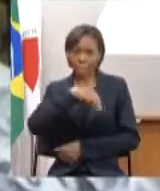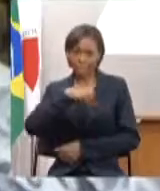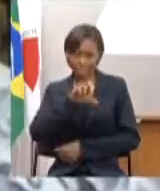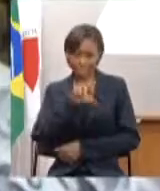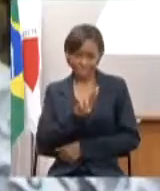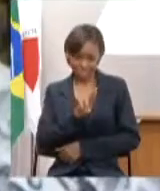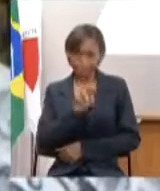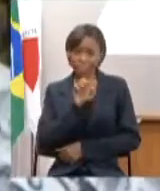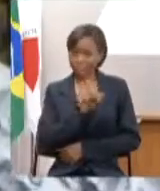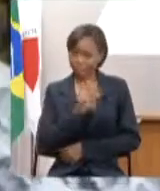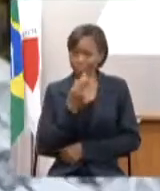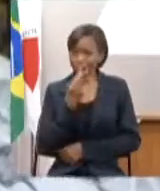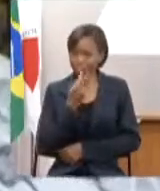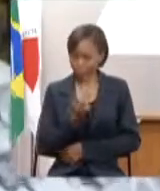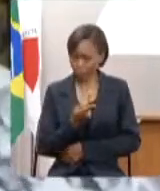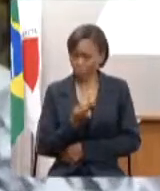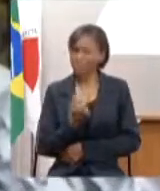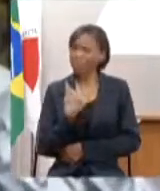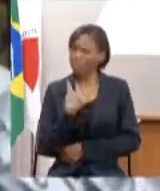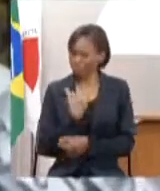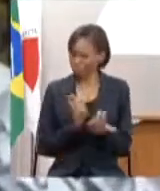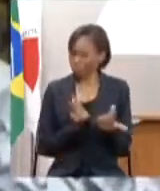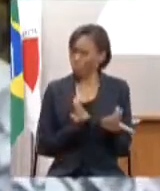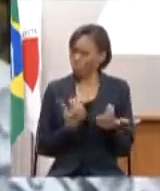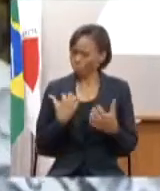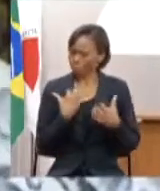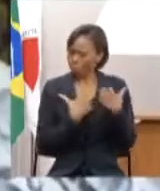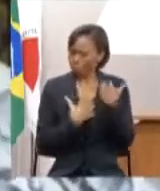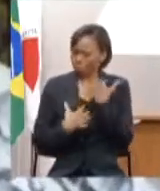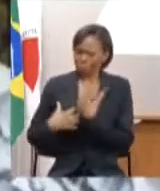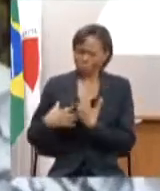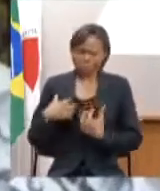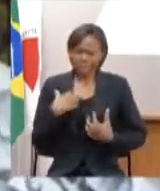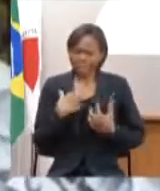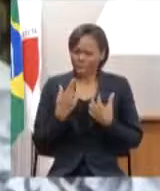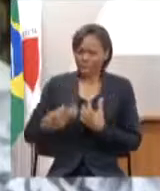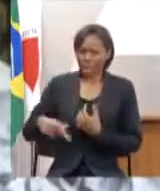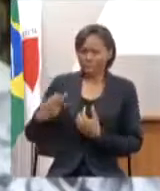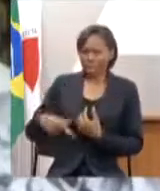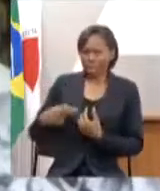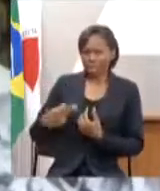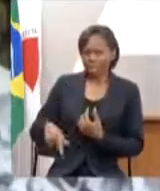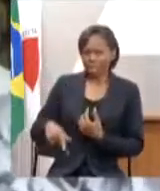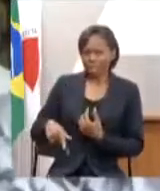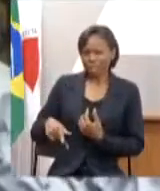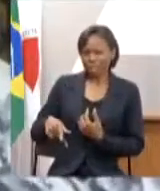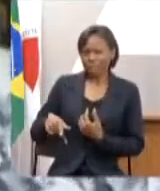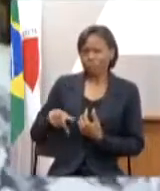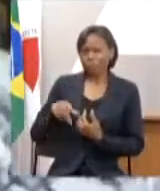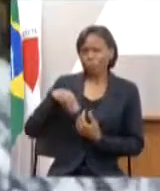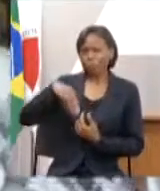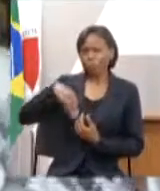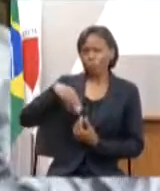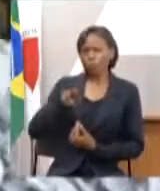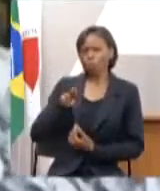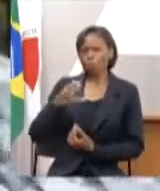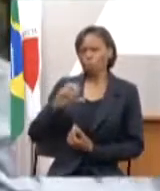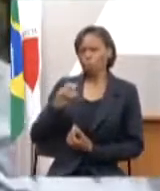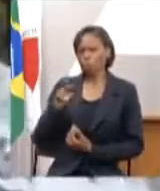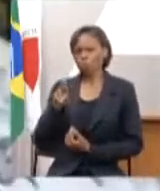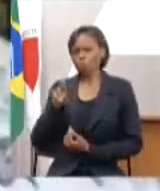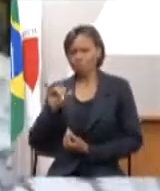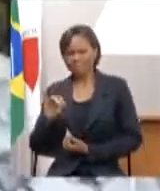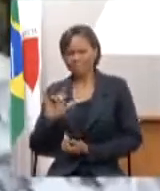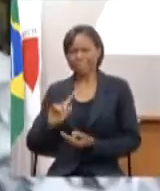Teoflotone ela de alguma forma reverbera dentro do Instituto Cultural em Sena da UFVJM da Universidade